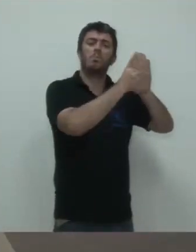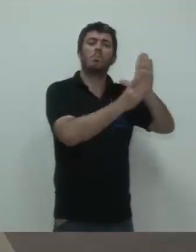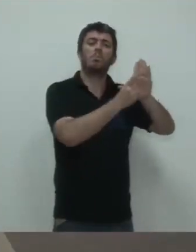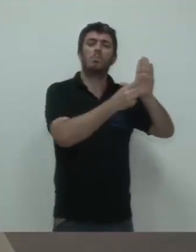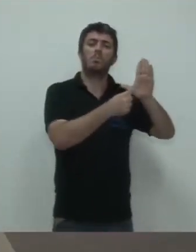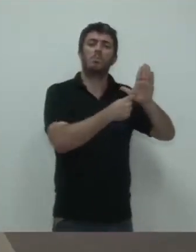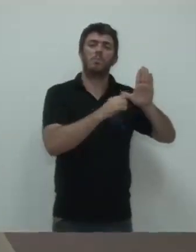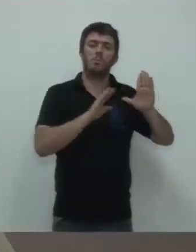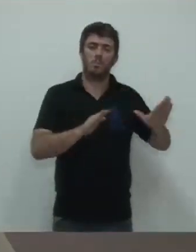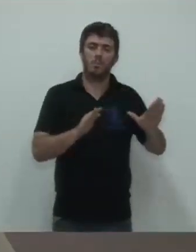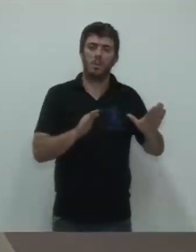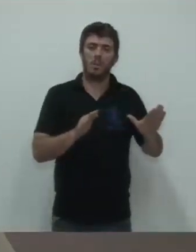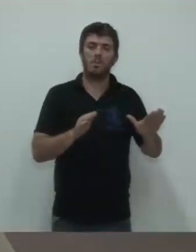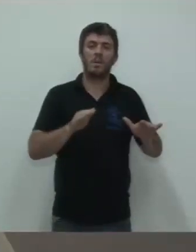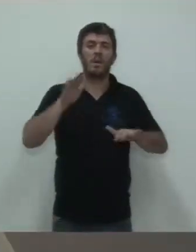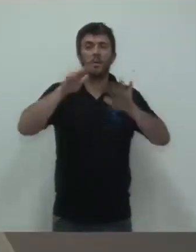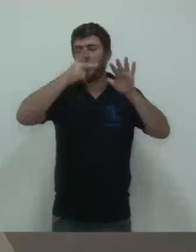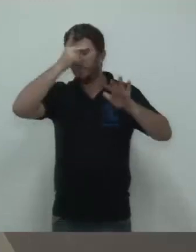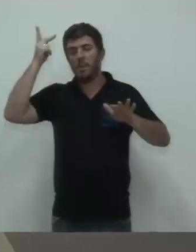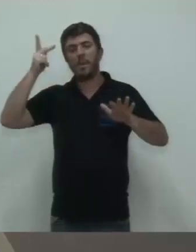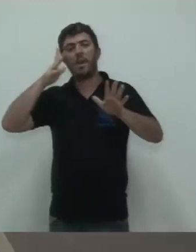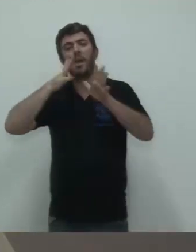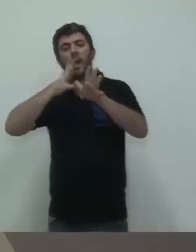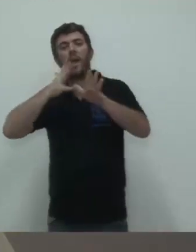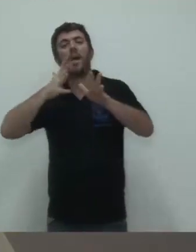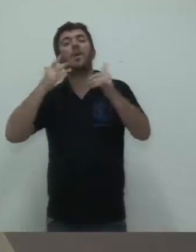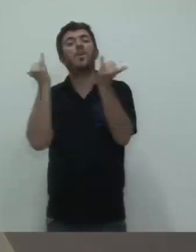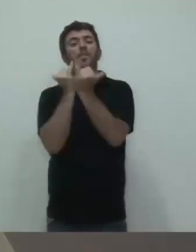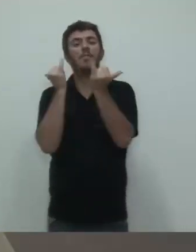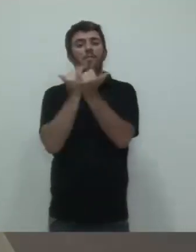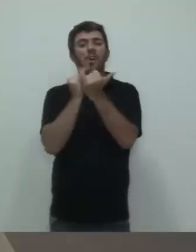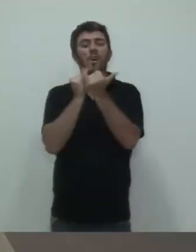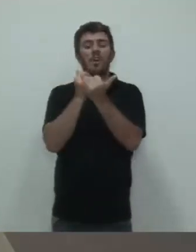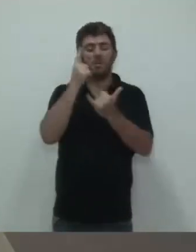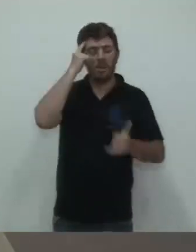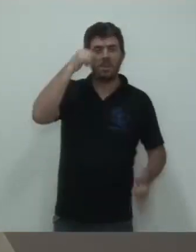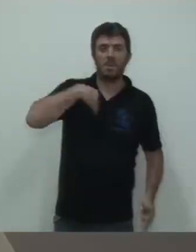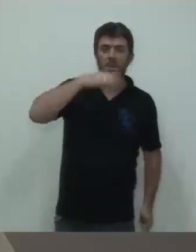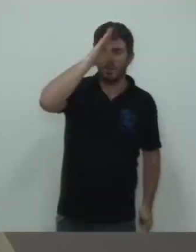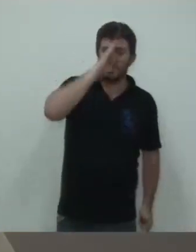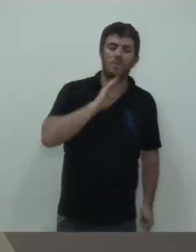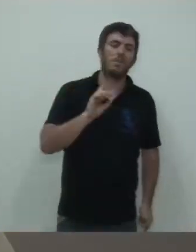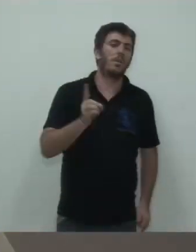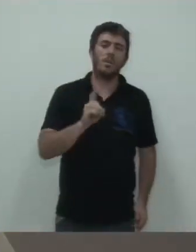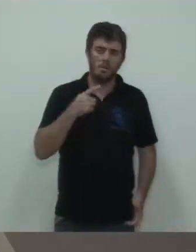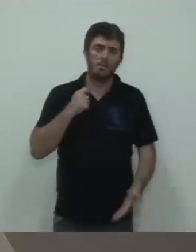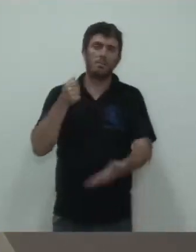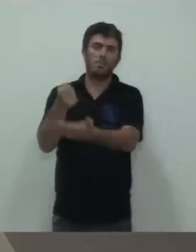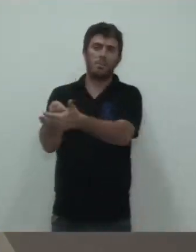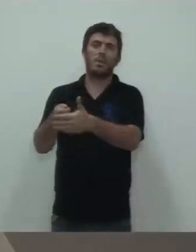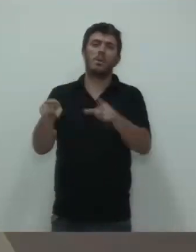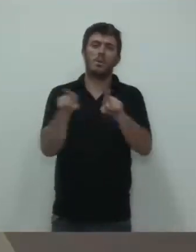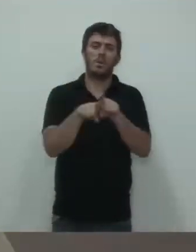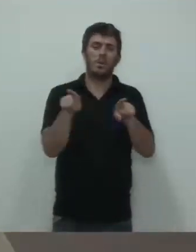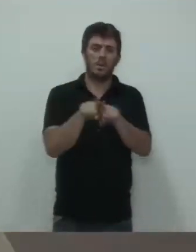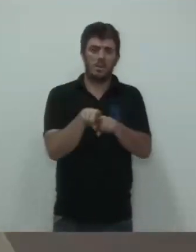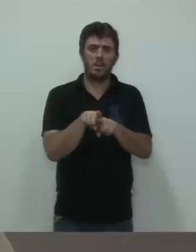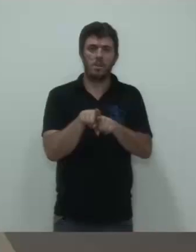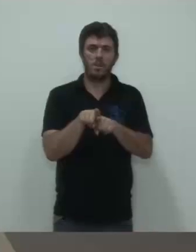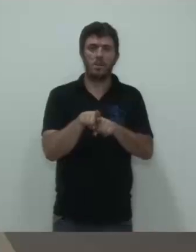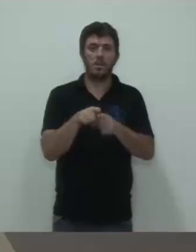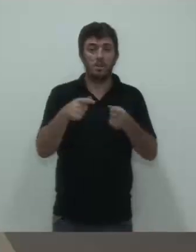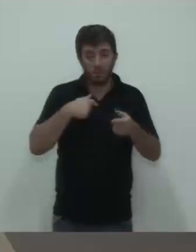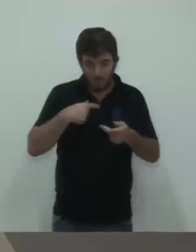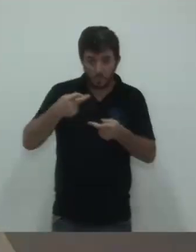gente sabe que, às vezes, tem pessoas de língua grande que gostam de falar sobre o que não sabem. No mais, reforço aqui o convite a todos